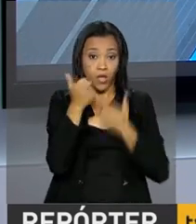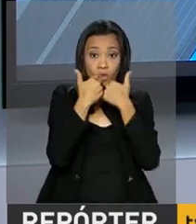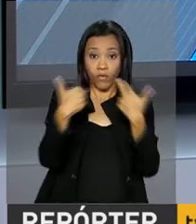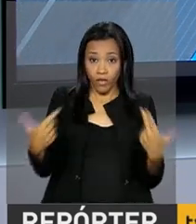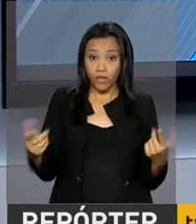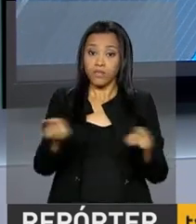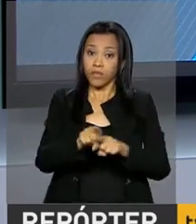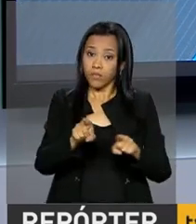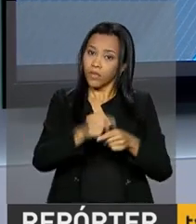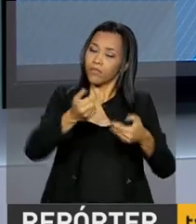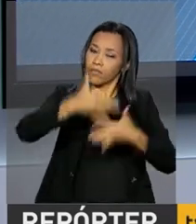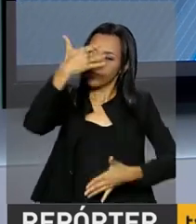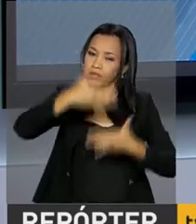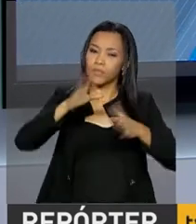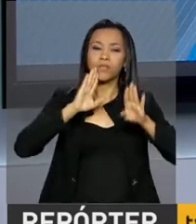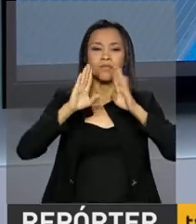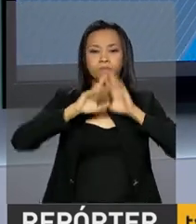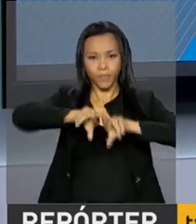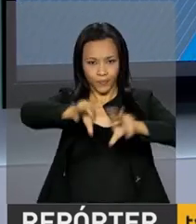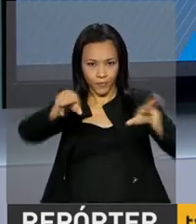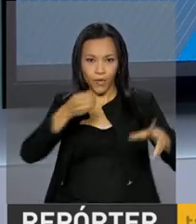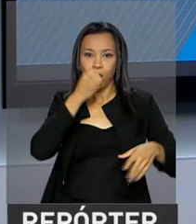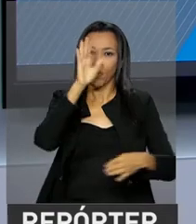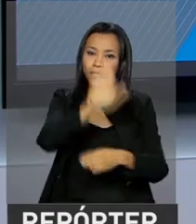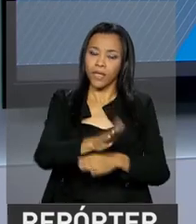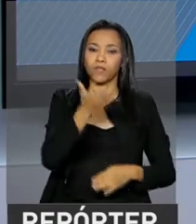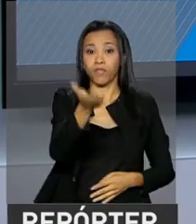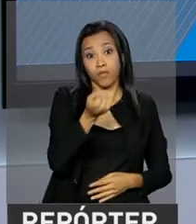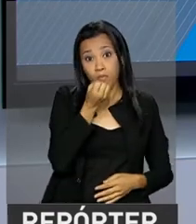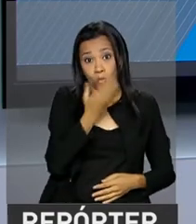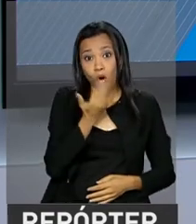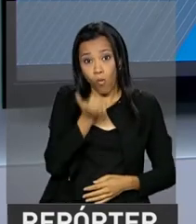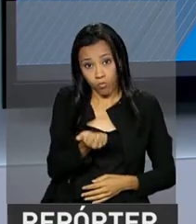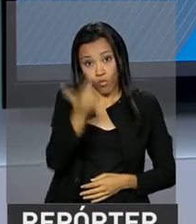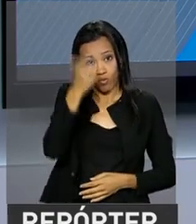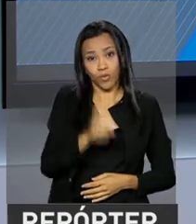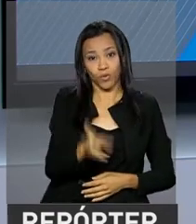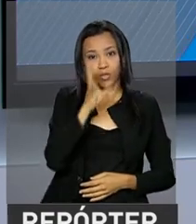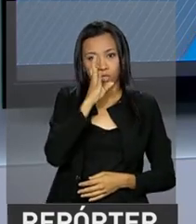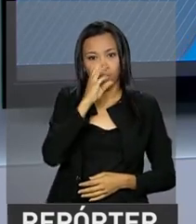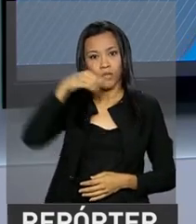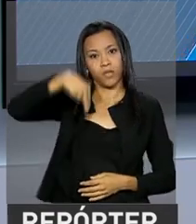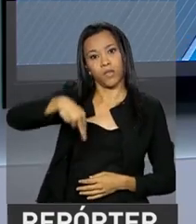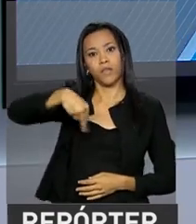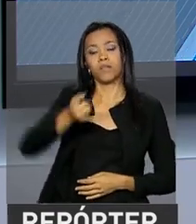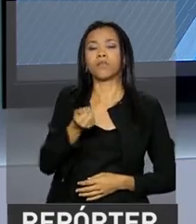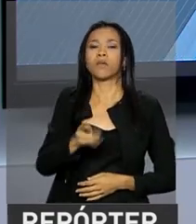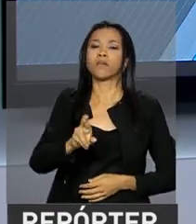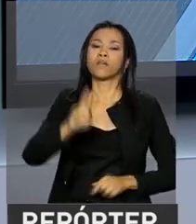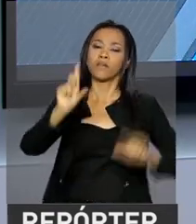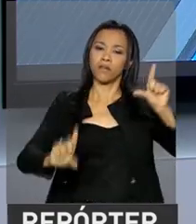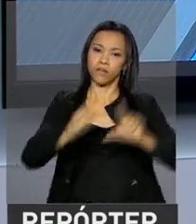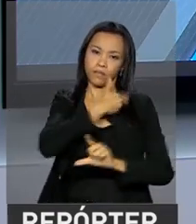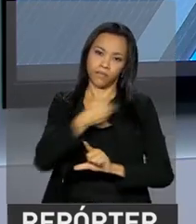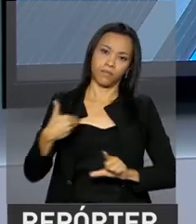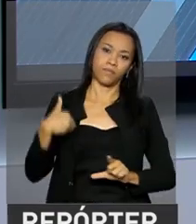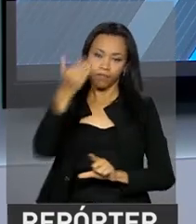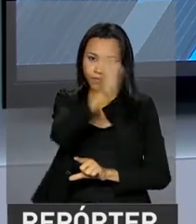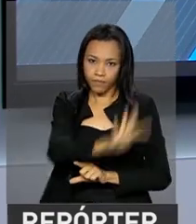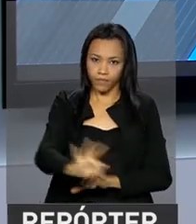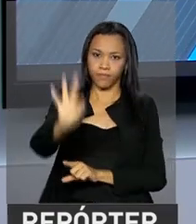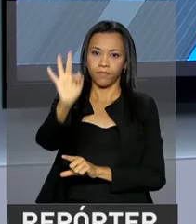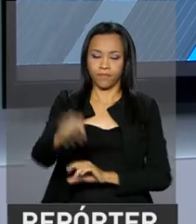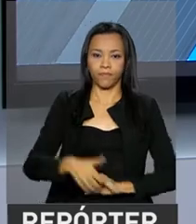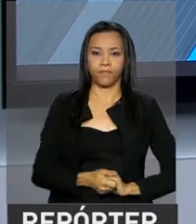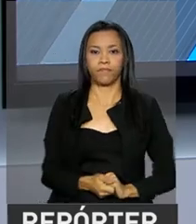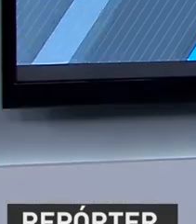novidades em nossas redes sociais. Uma boa tarde para você, um bom almoço e continue com a gente, aqui na TV NBR, a TV do